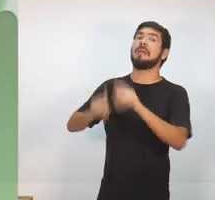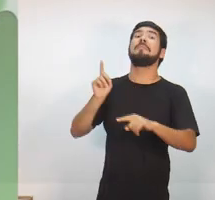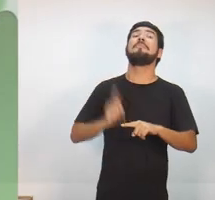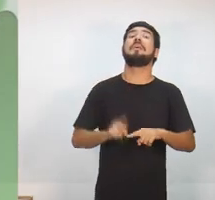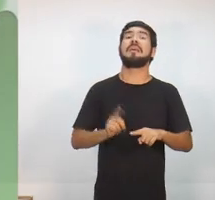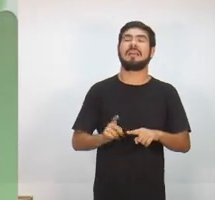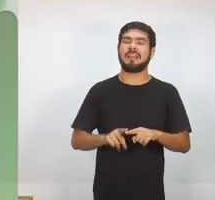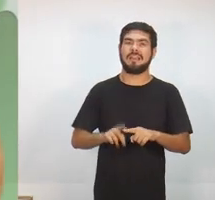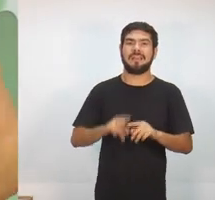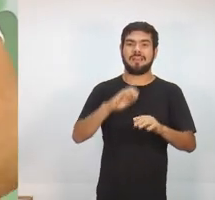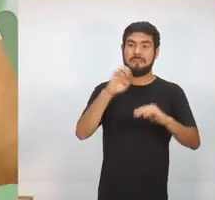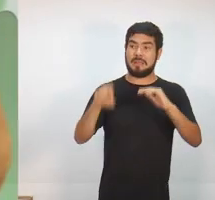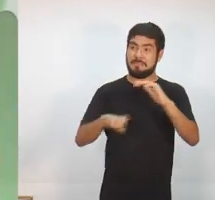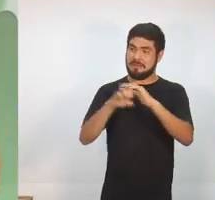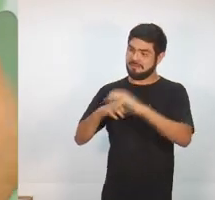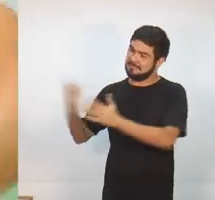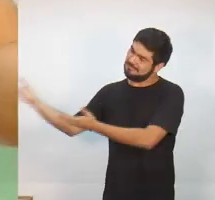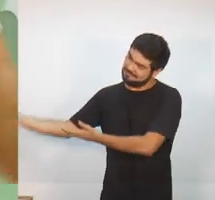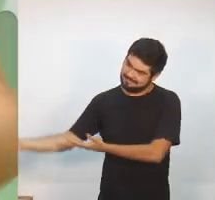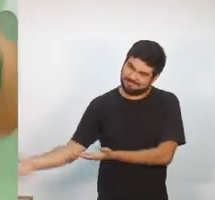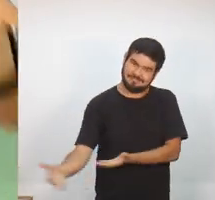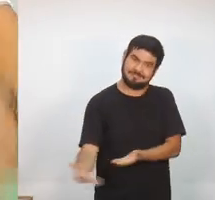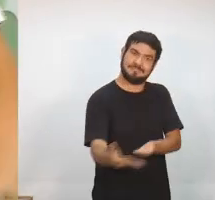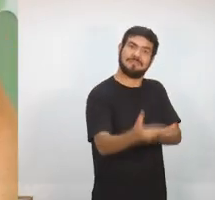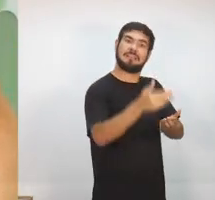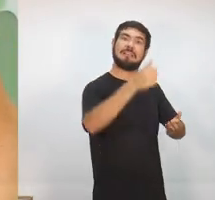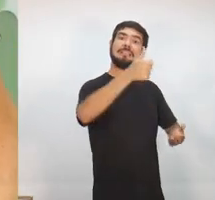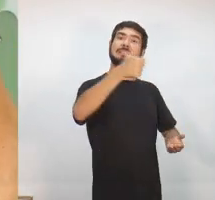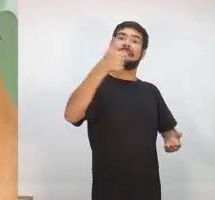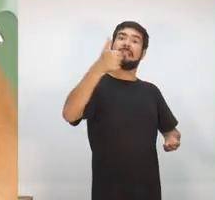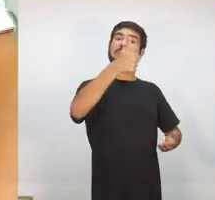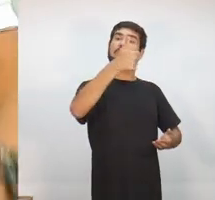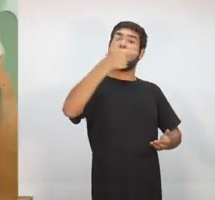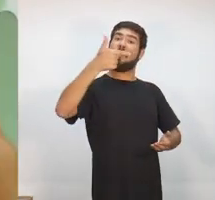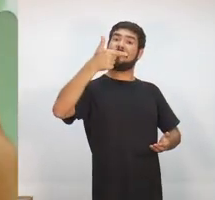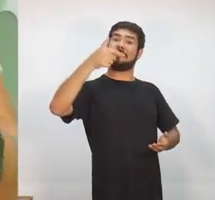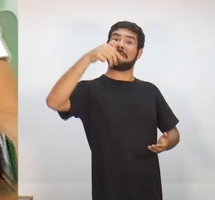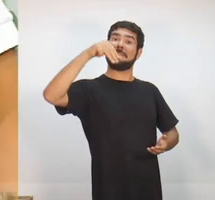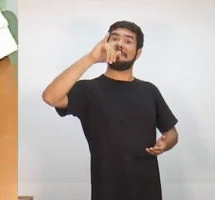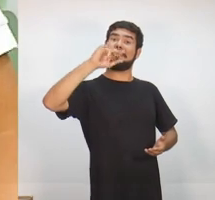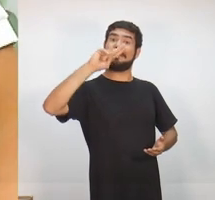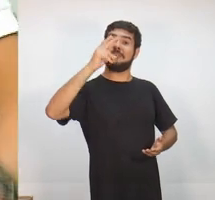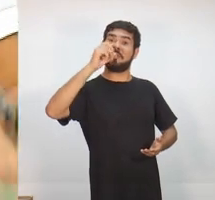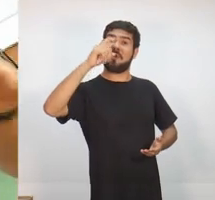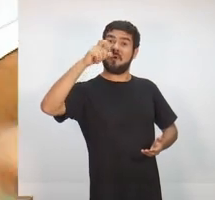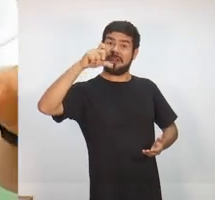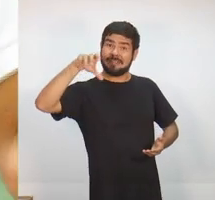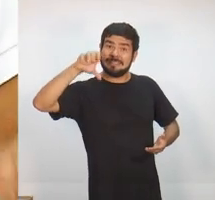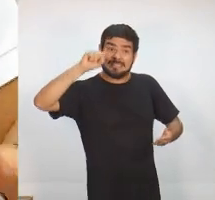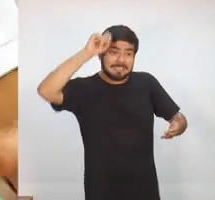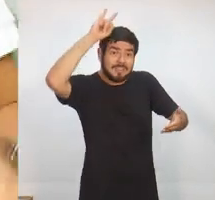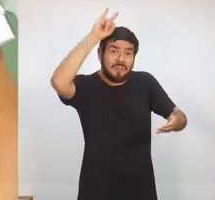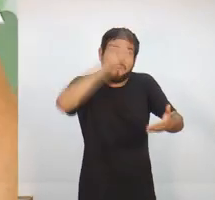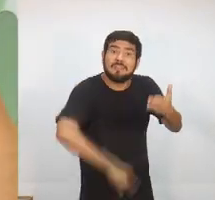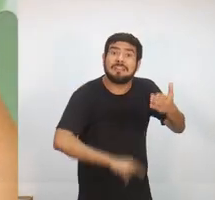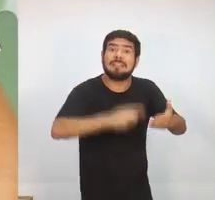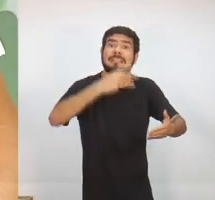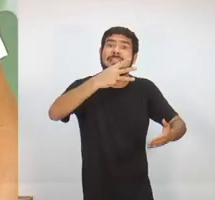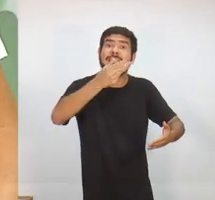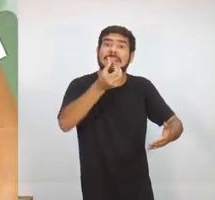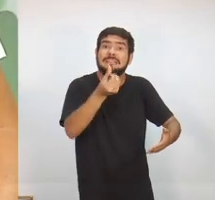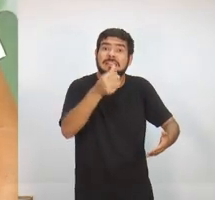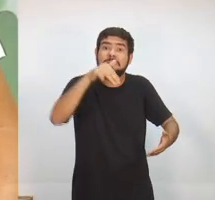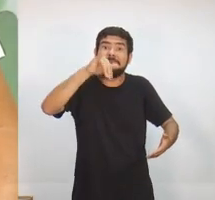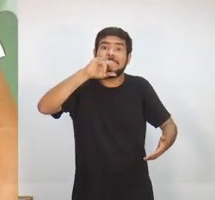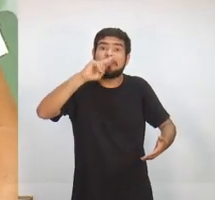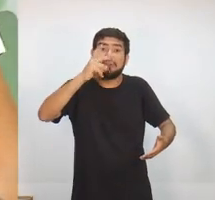beneficiar uma empresa que ofereceu uma proposta de 112 milhões de reais. Só nesse contrato são 36 milhões de reais